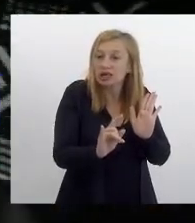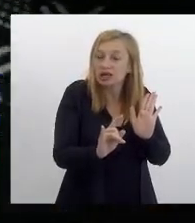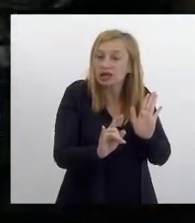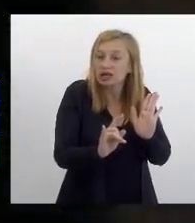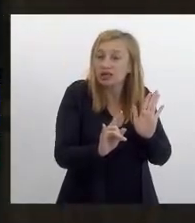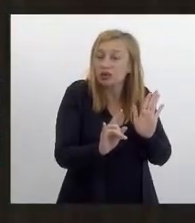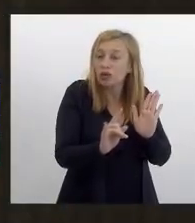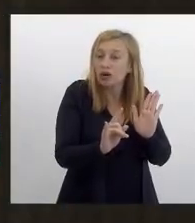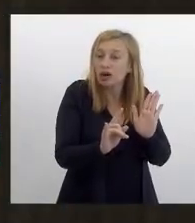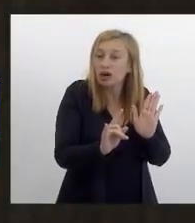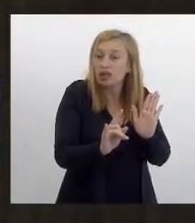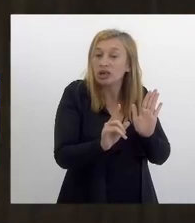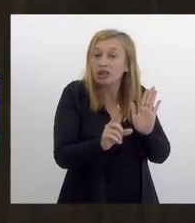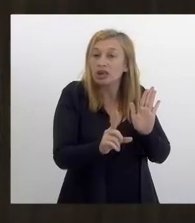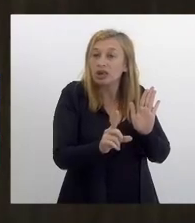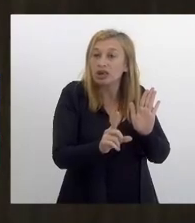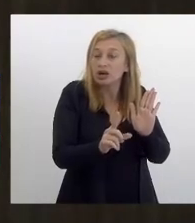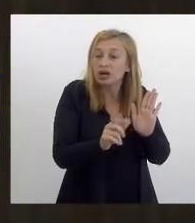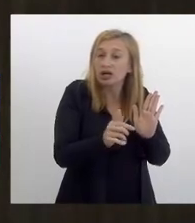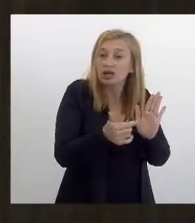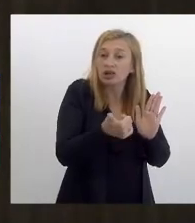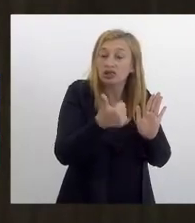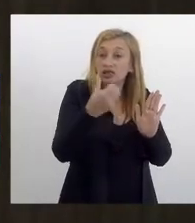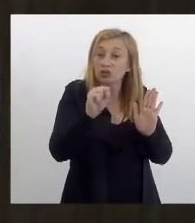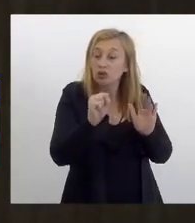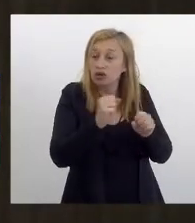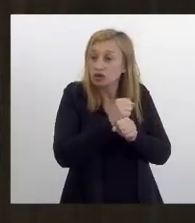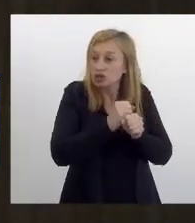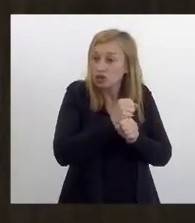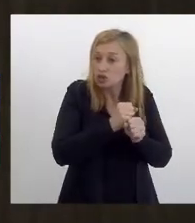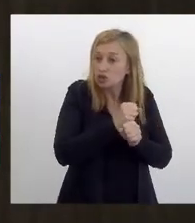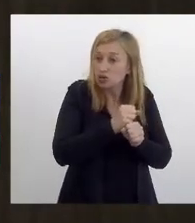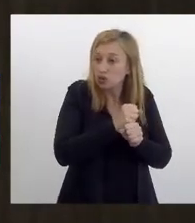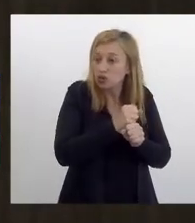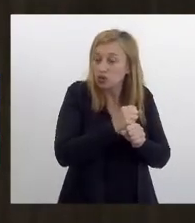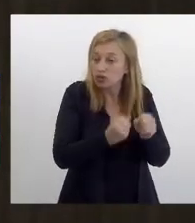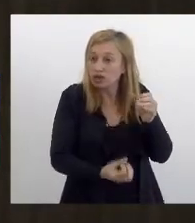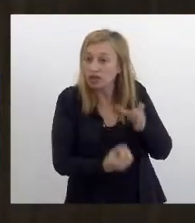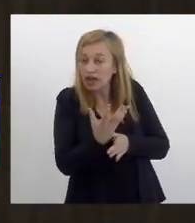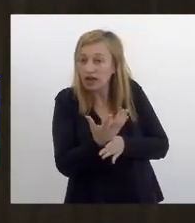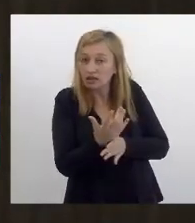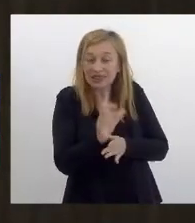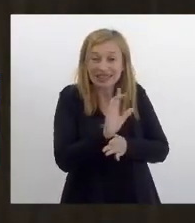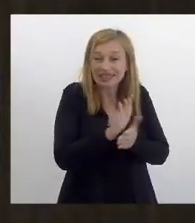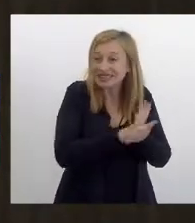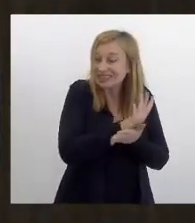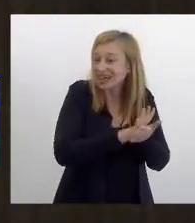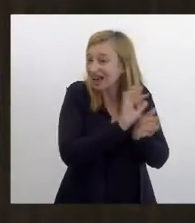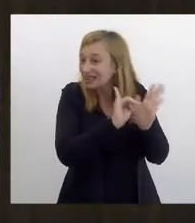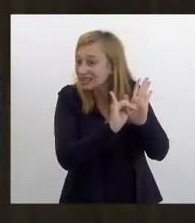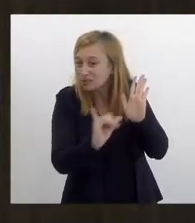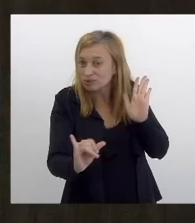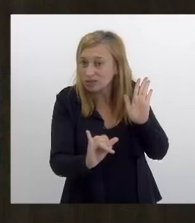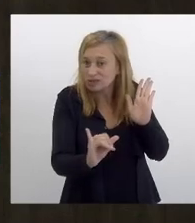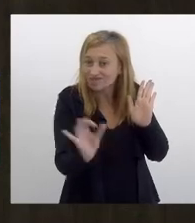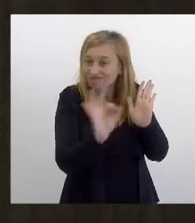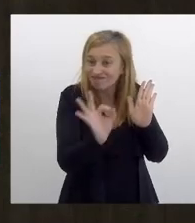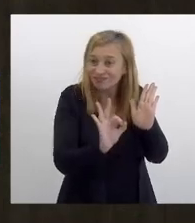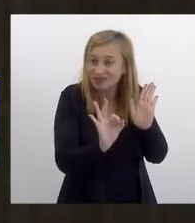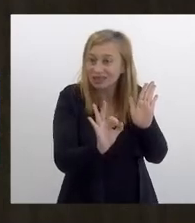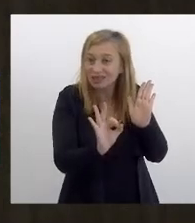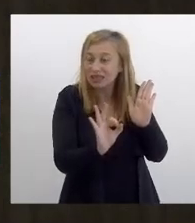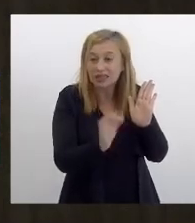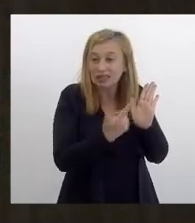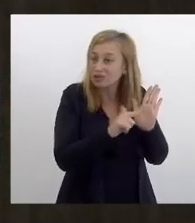dizer ele foi protocolado em 18 virou a legislatura como não houve publicação ele não foi arquivado ele não